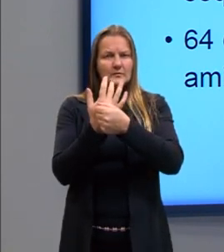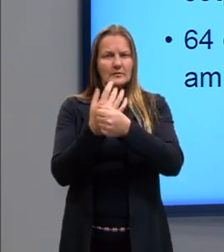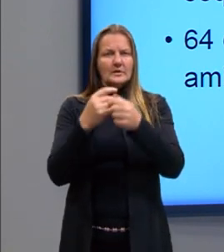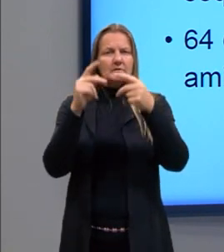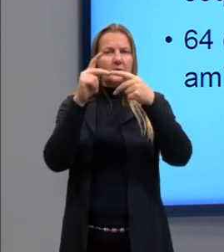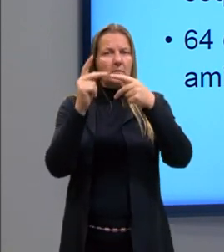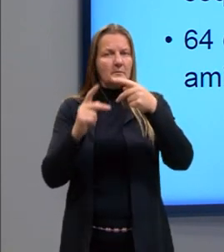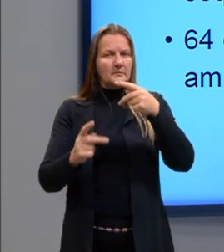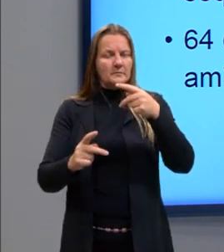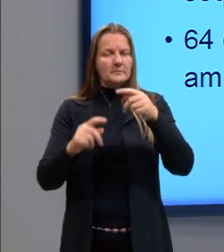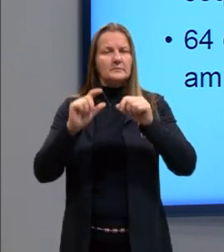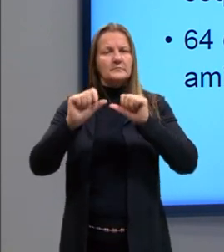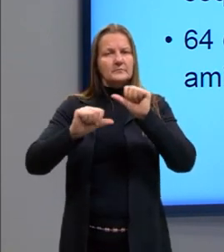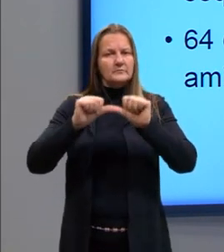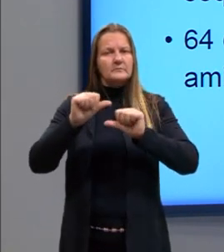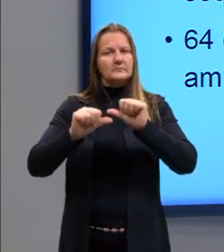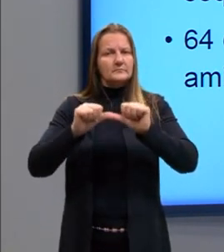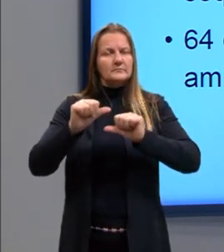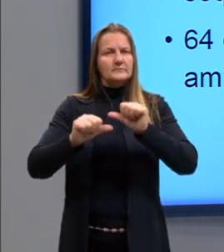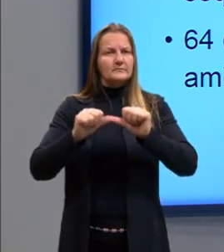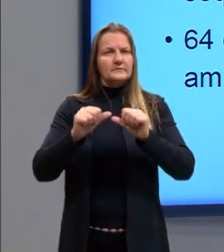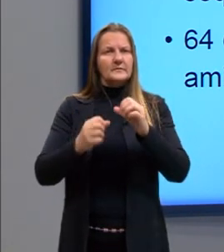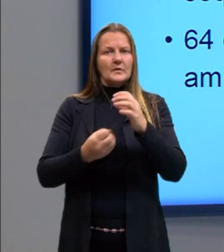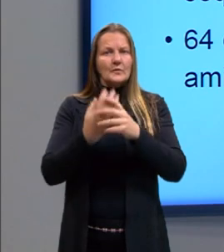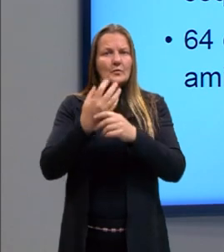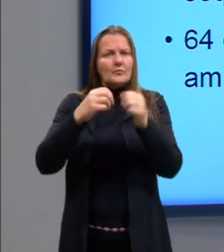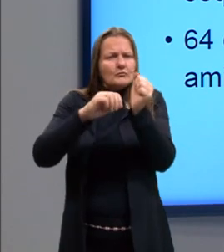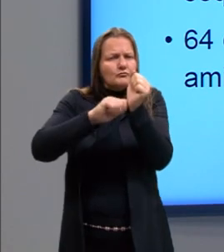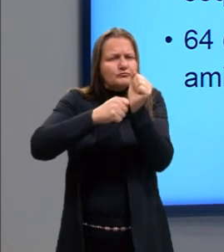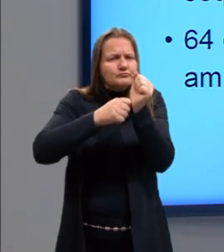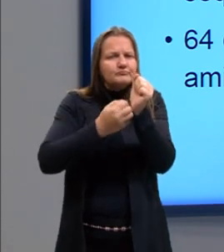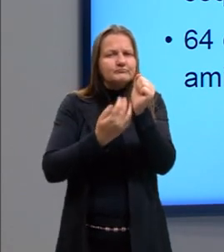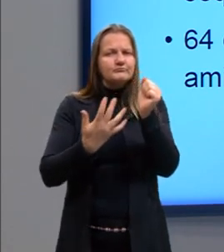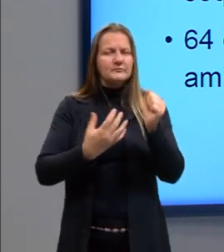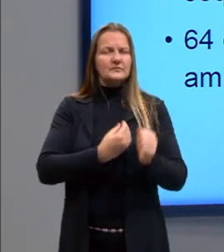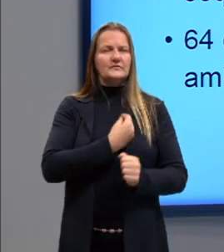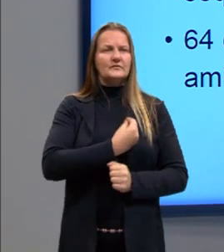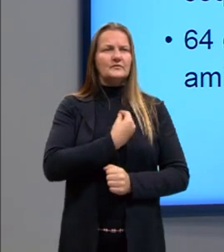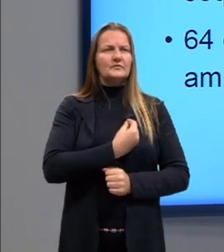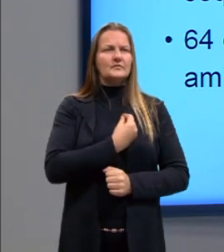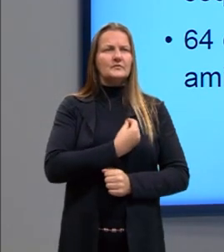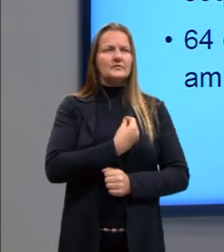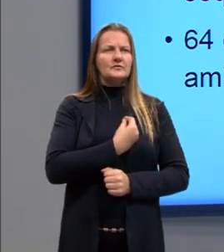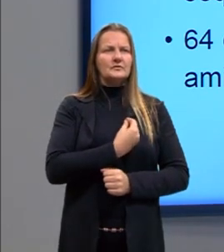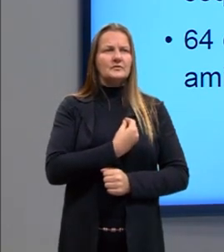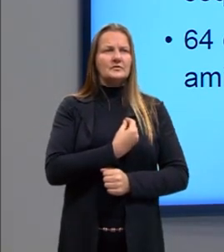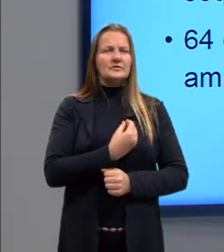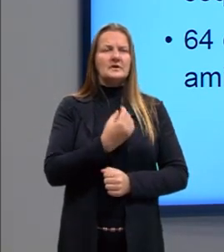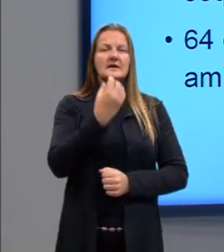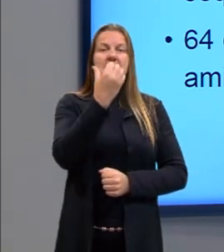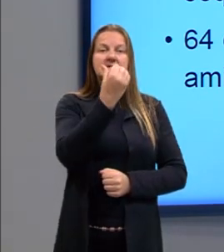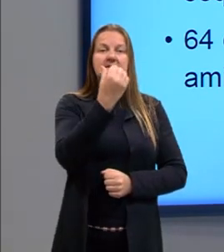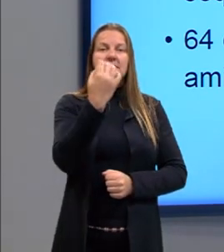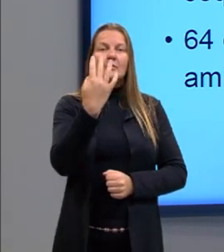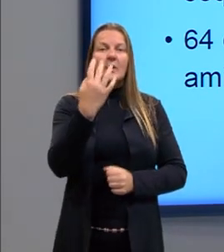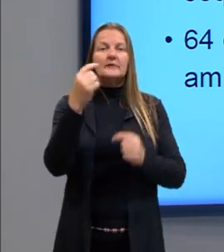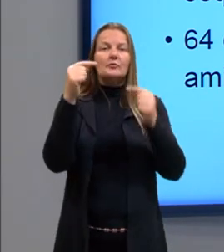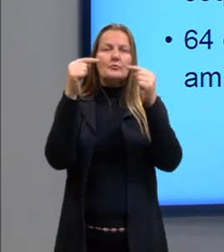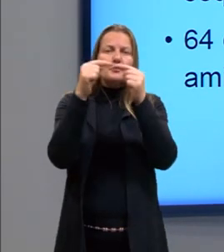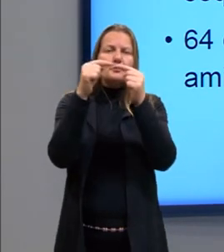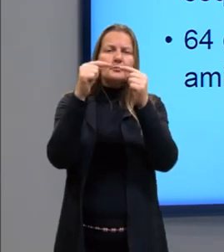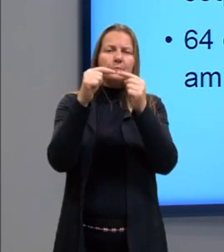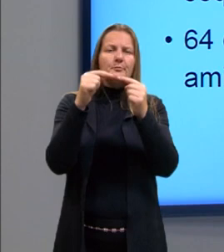proteínas. Desse código, 64 combinações se